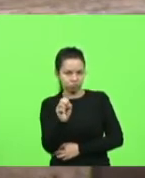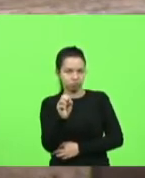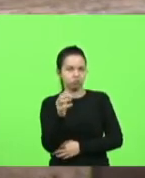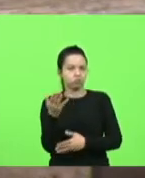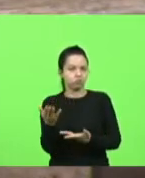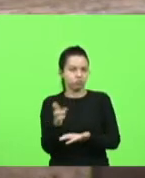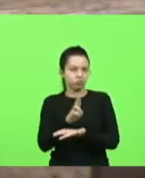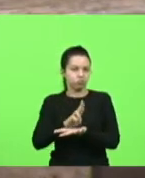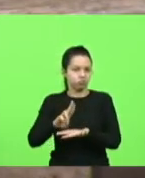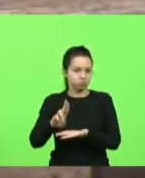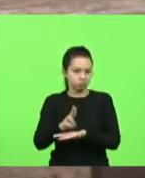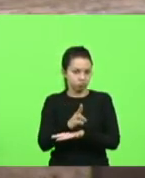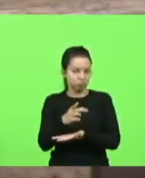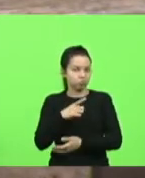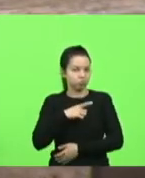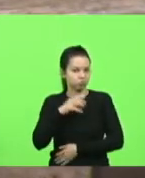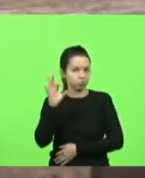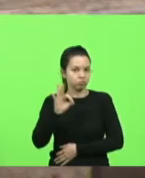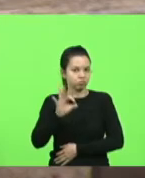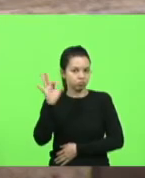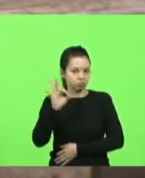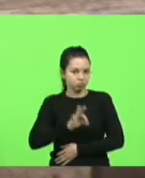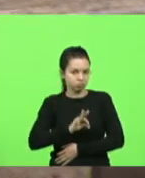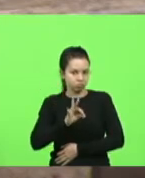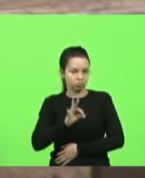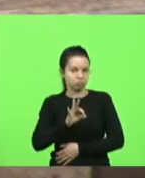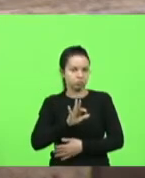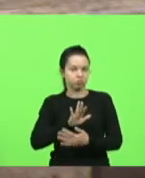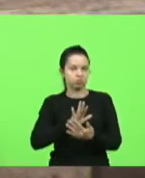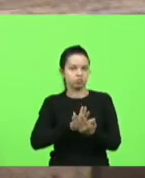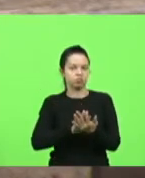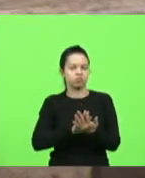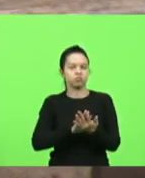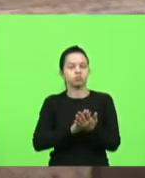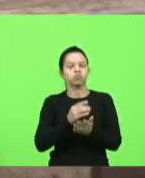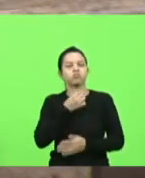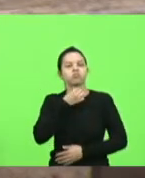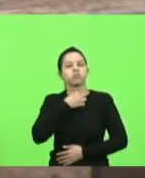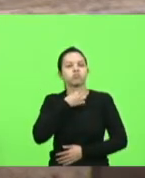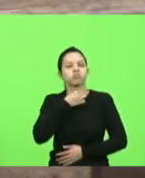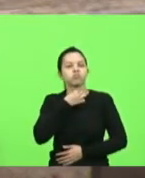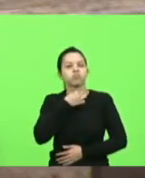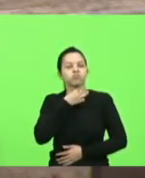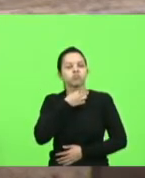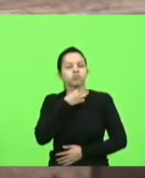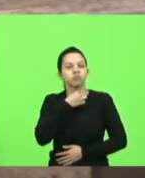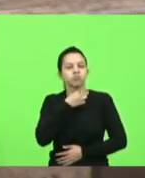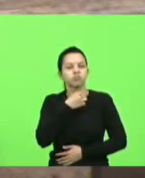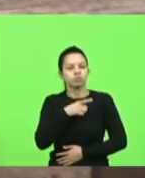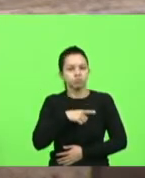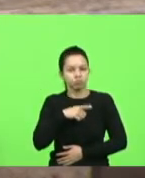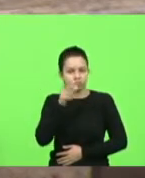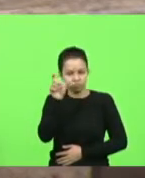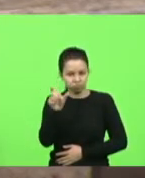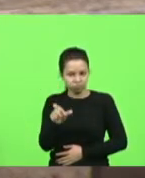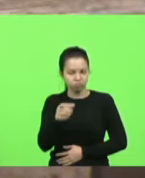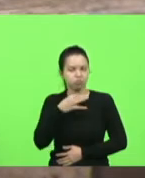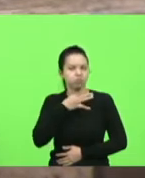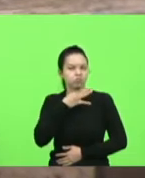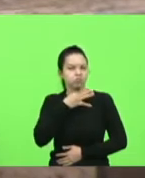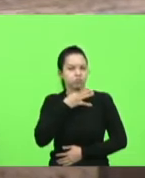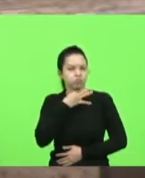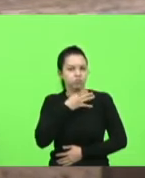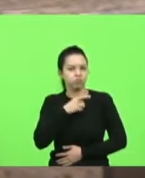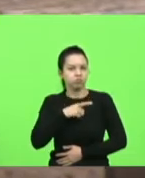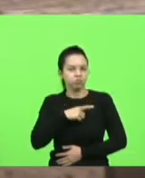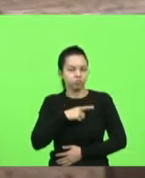há cota para travesti então travesti tem mais direito do que a pessoa comum